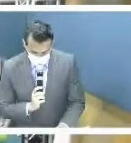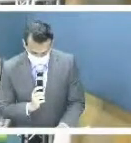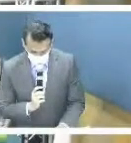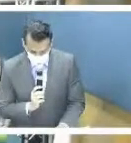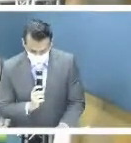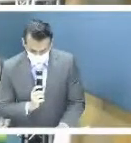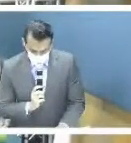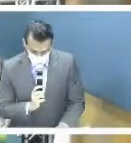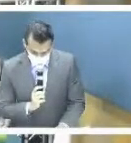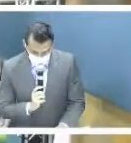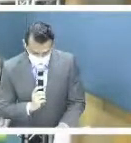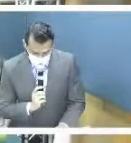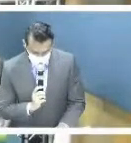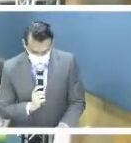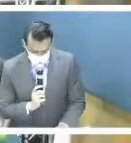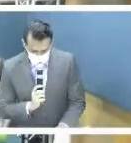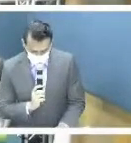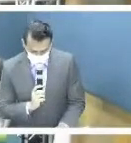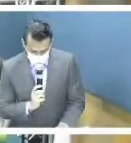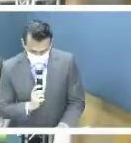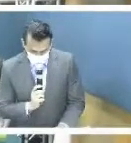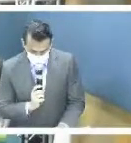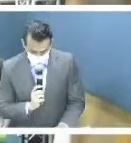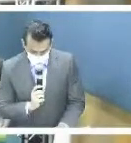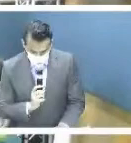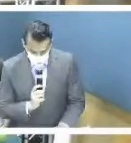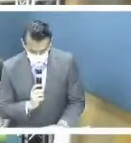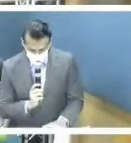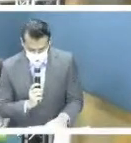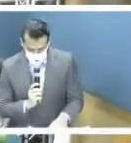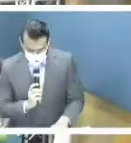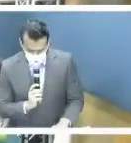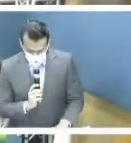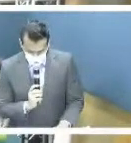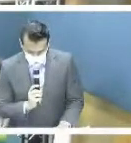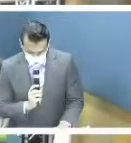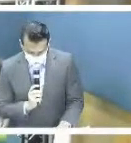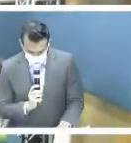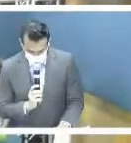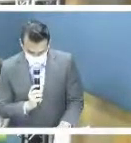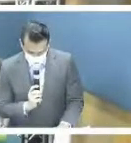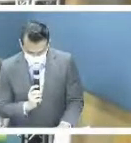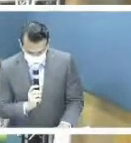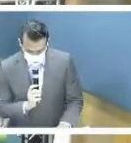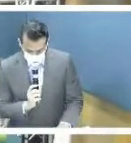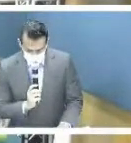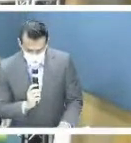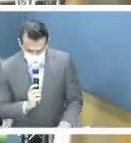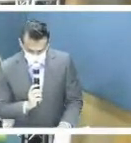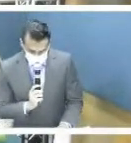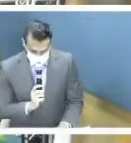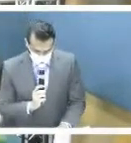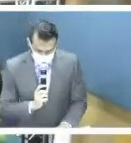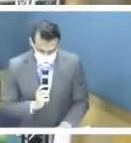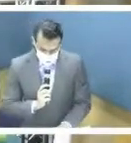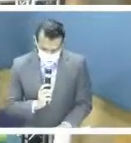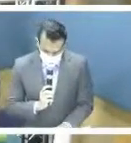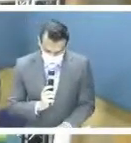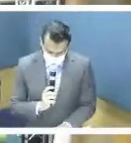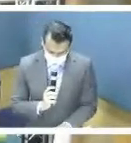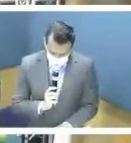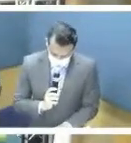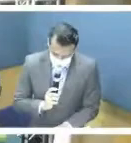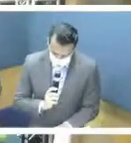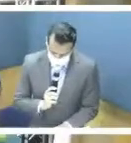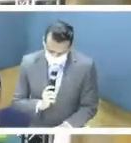a tuberculose, como webinários, lançamento de publicações, campanha nas redes sociais, além de um seminário